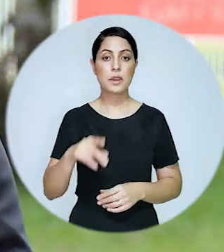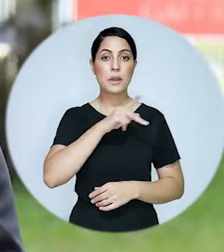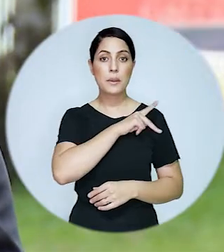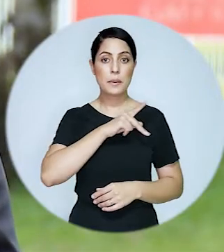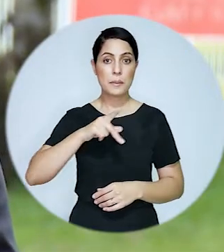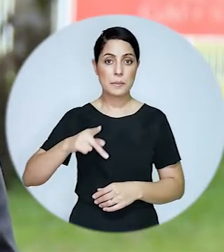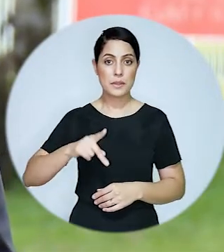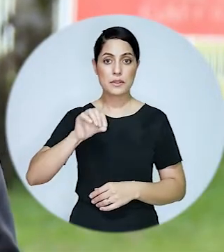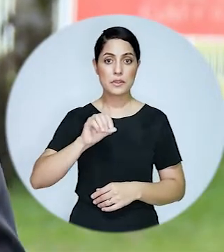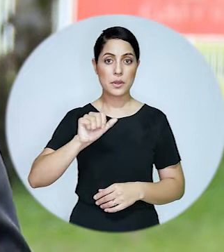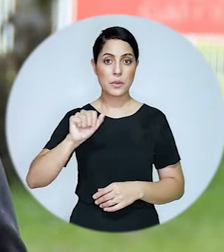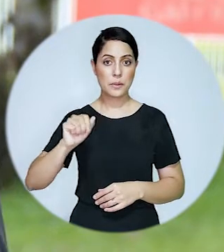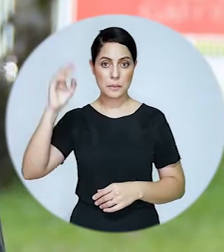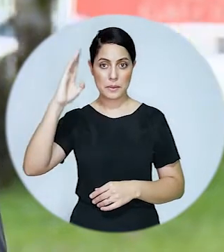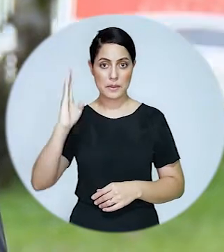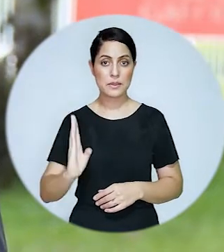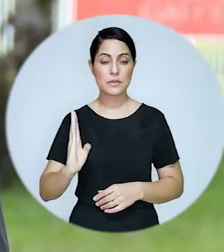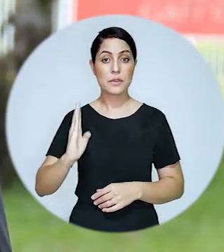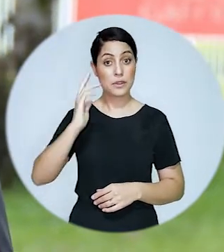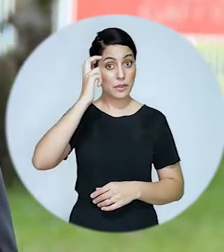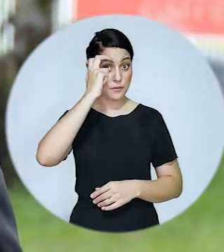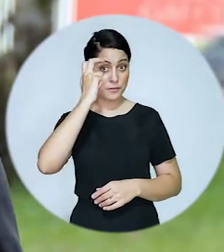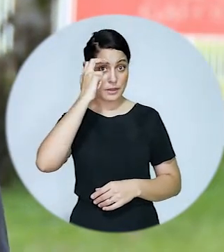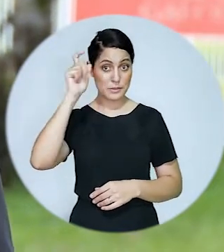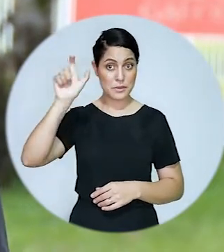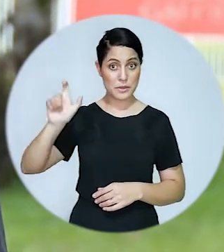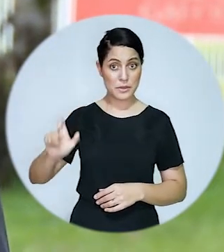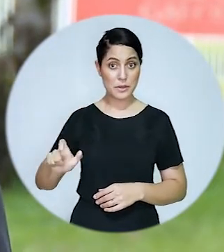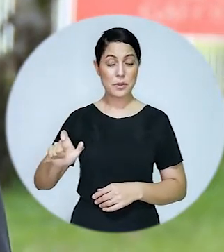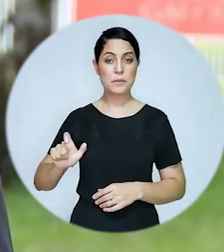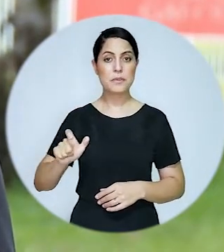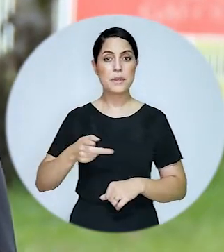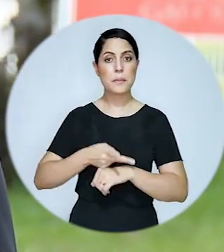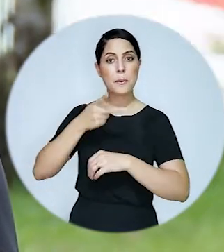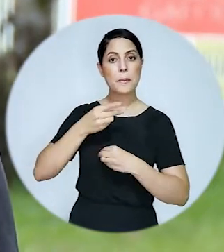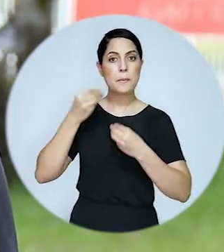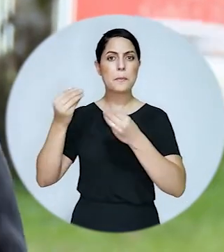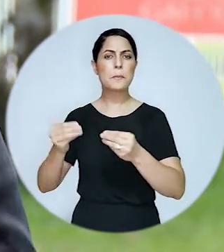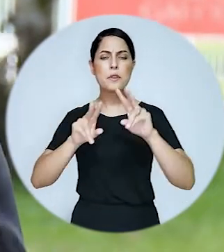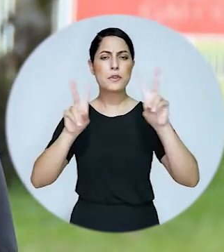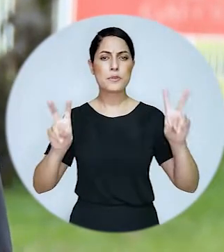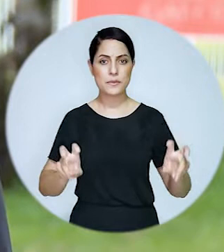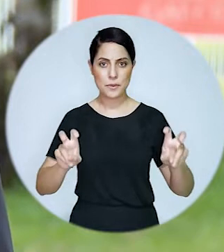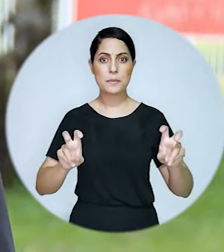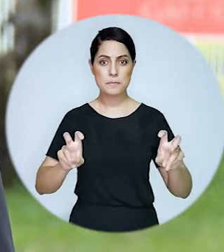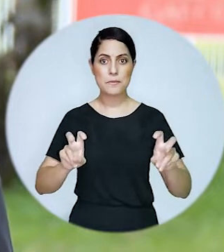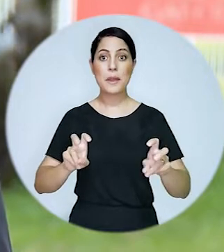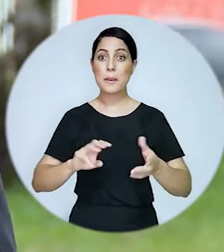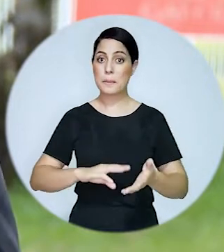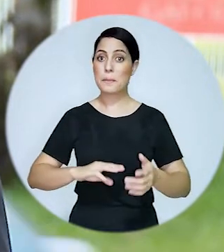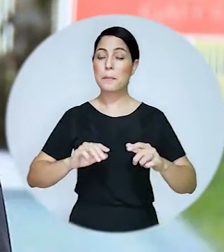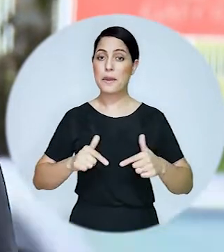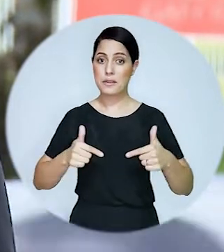O presidente nacional da OAB, Felipe Santa Cruz, foi condecorado com a comenda da Ordem do Mérito Judiciário do Trabalho